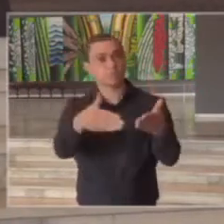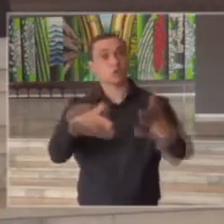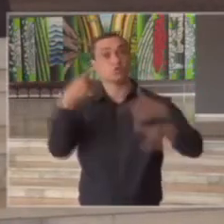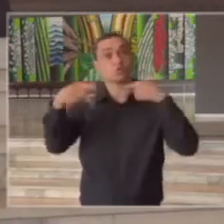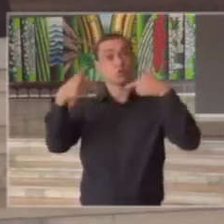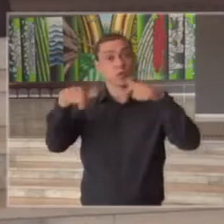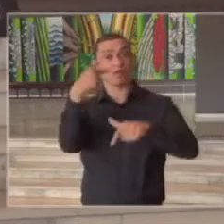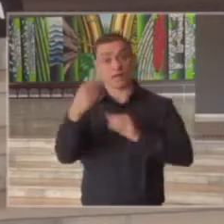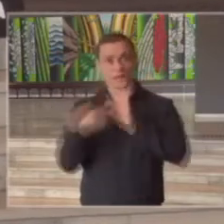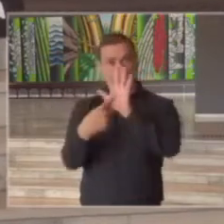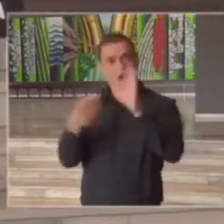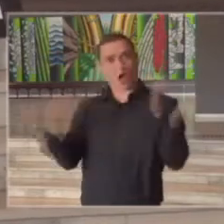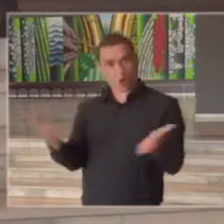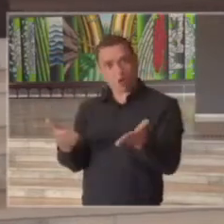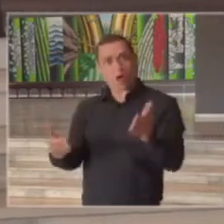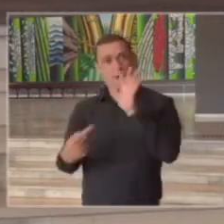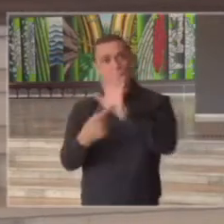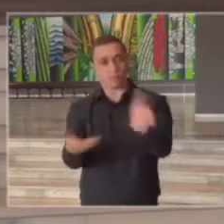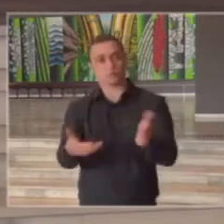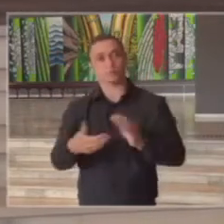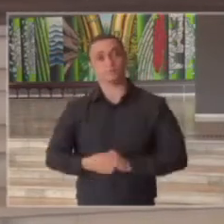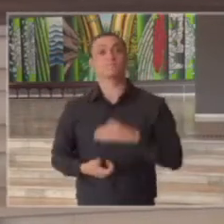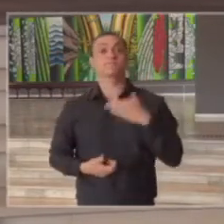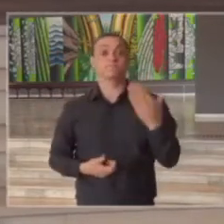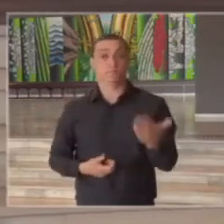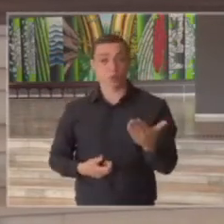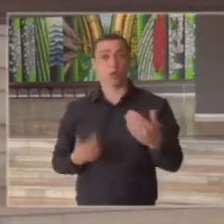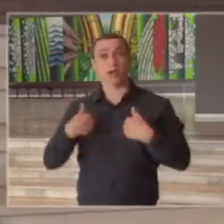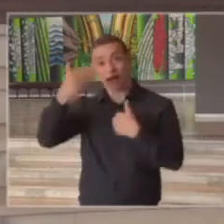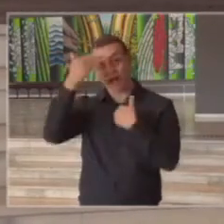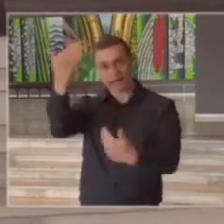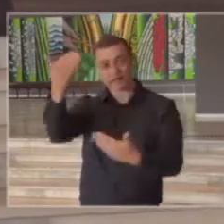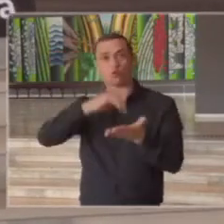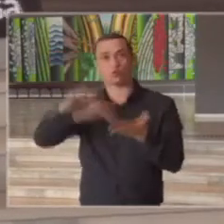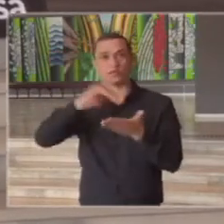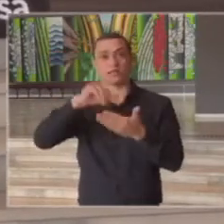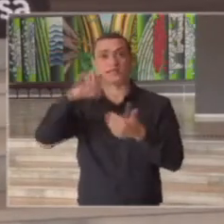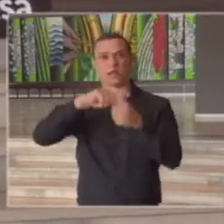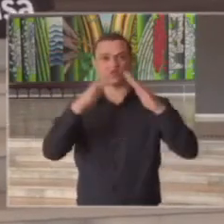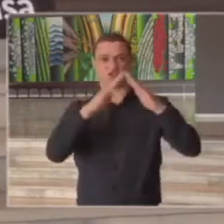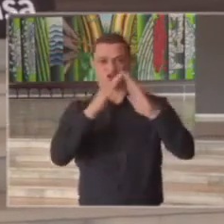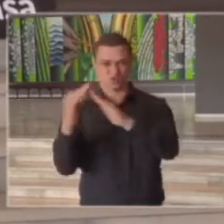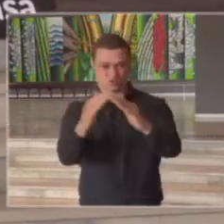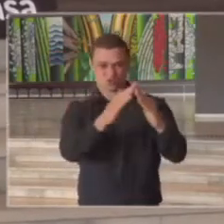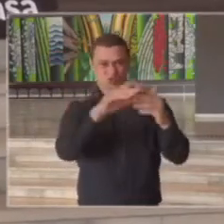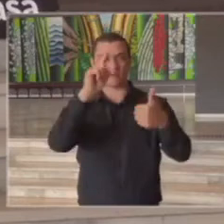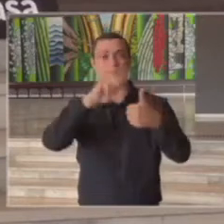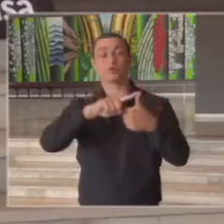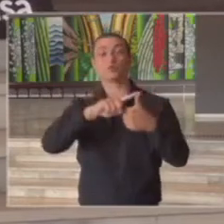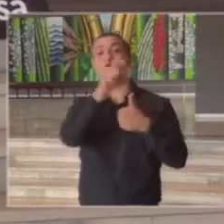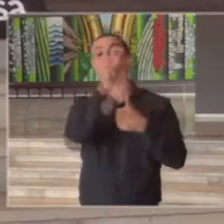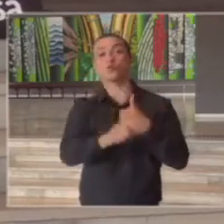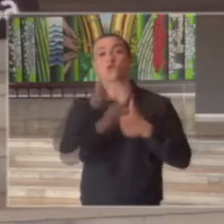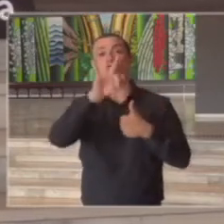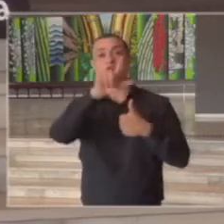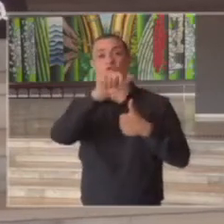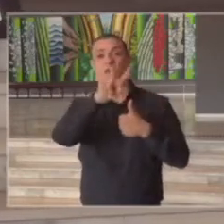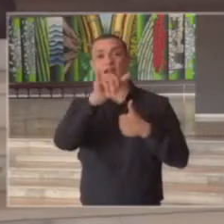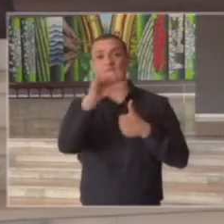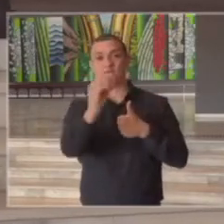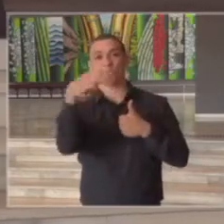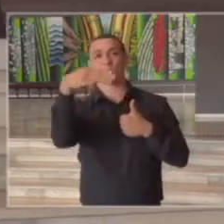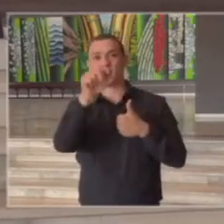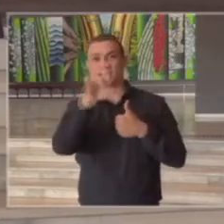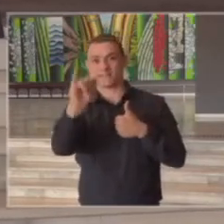que eu vou apresentar reflete isso então gostaria de agradecer ao secretário de habitação a pessoa do Flávio Mari